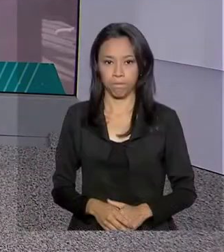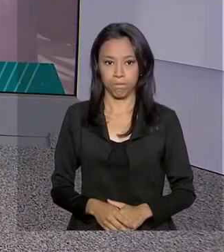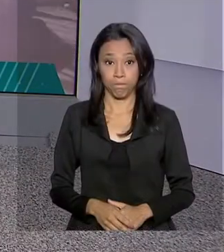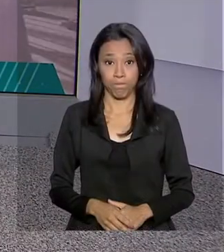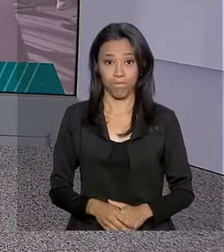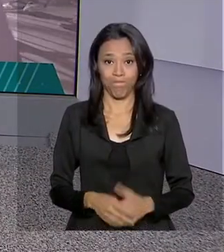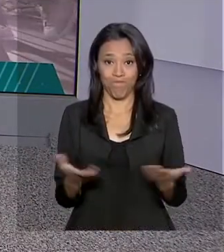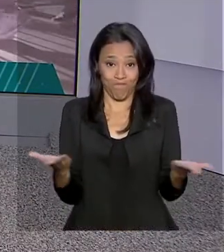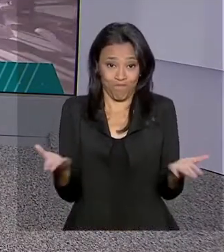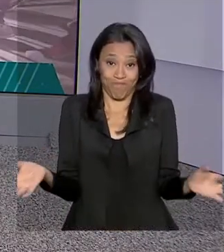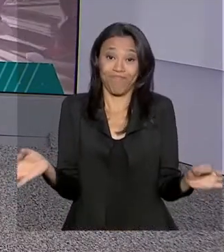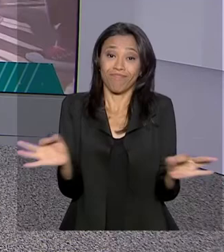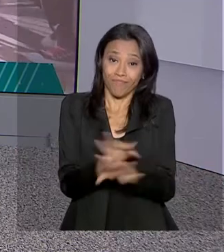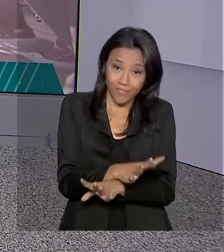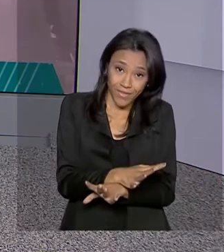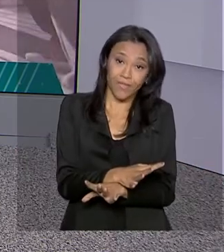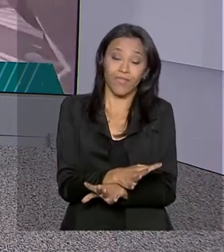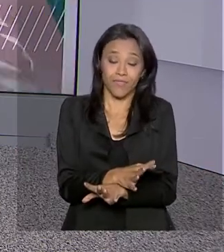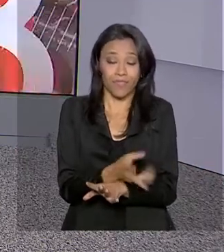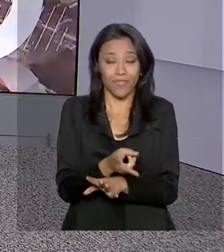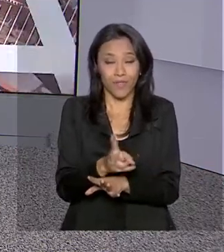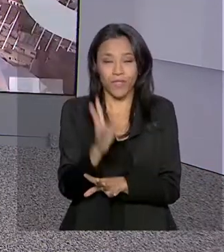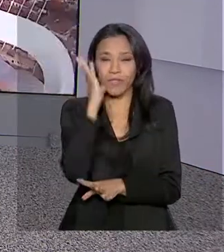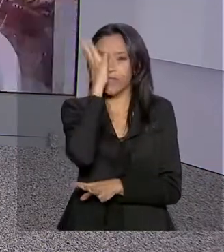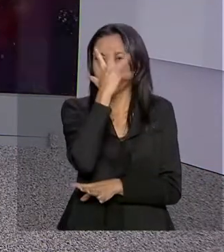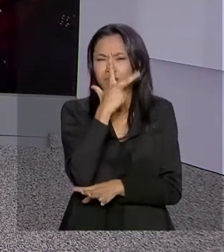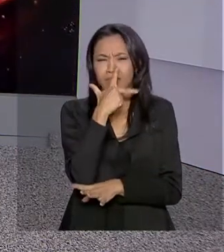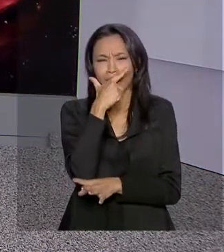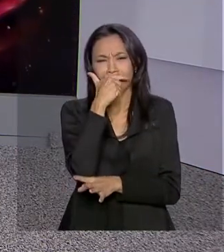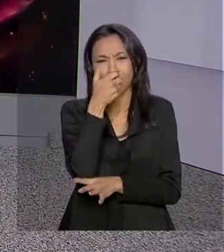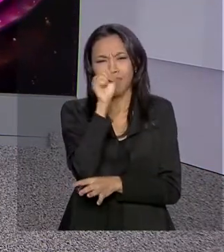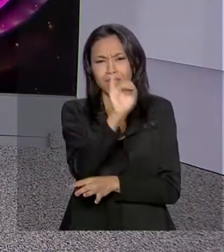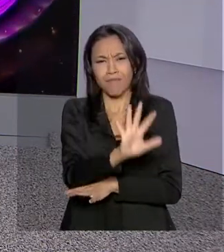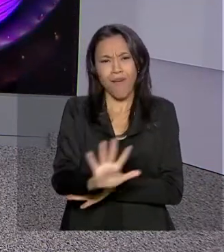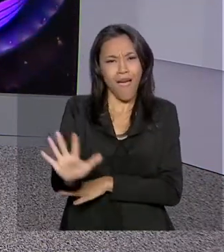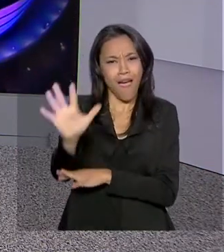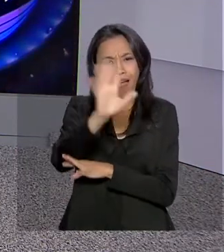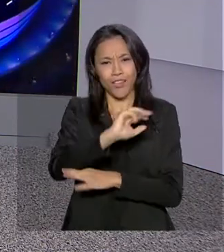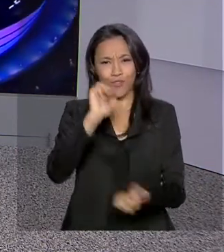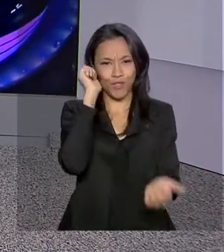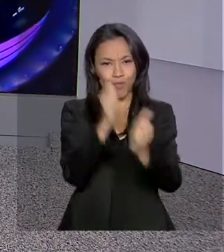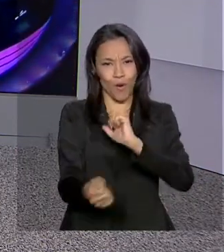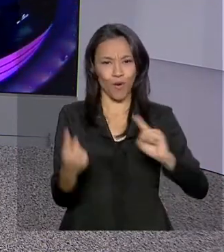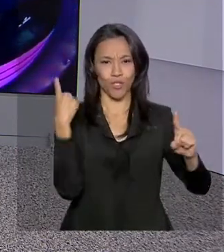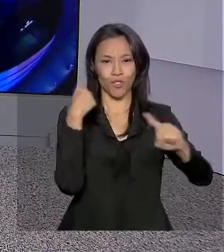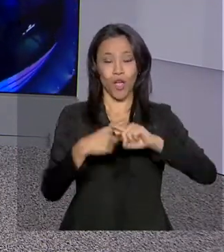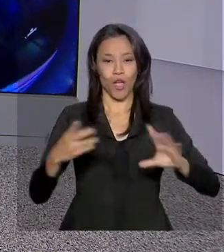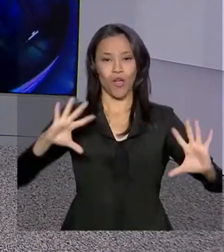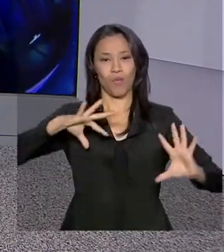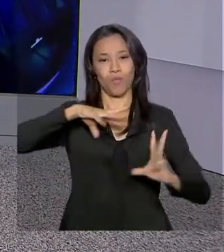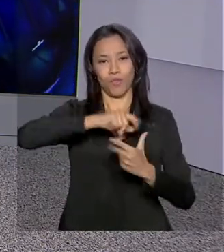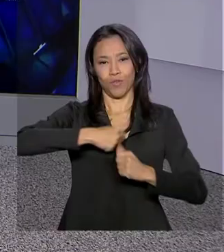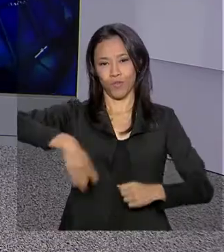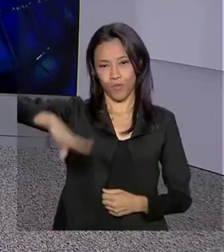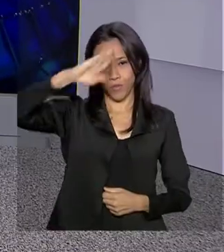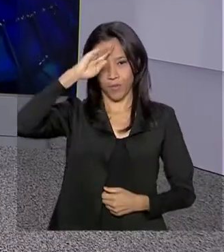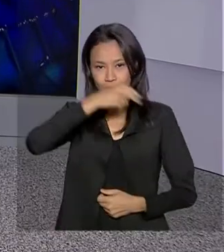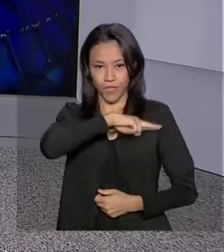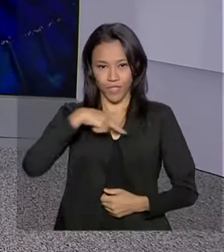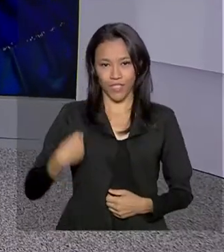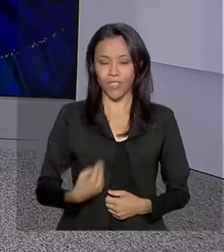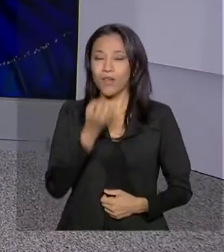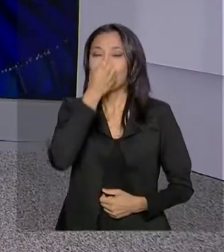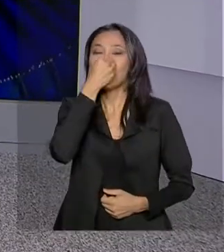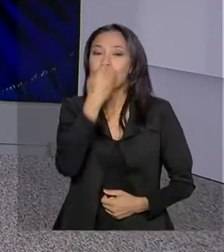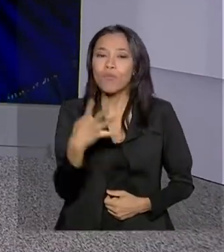E o Brasil em dia fica por aqui. Fique com as belíssimas imagens da cerimônia dos Jogos Mundiais Militares na China. Bom